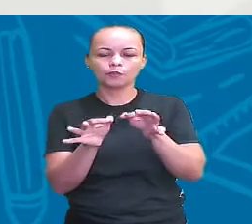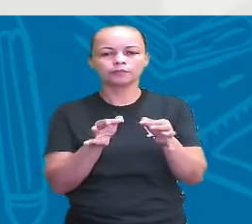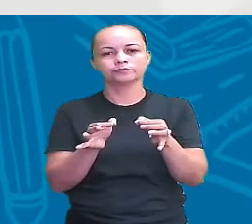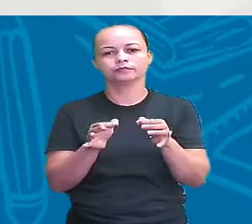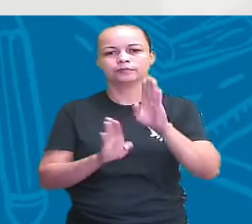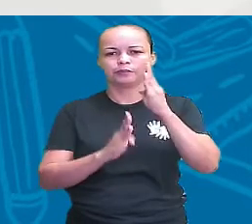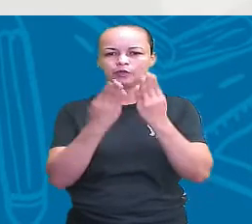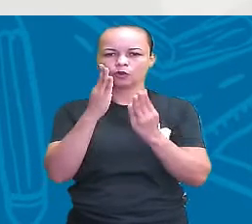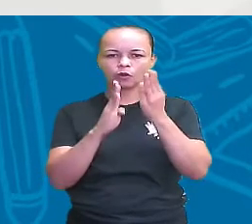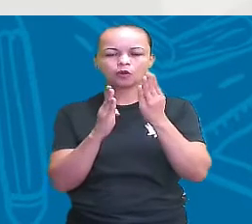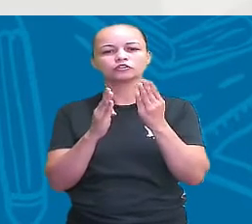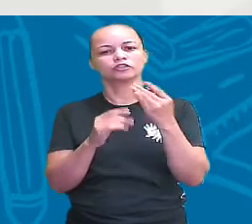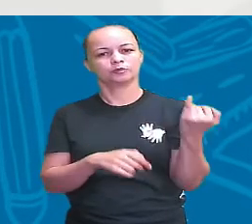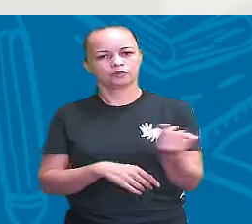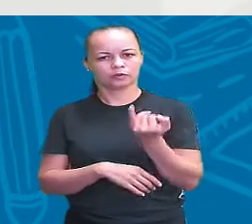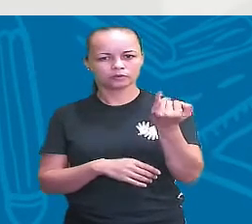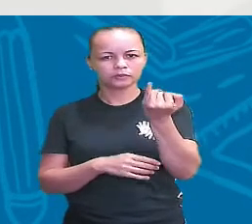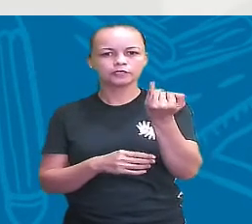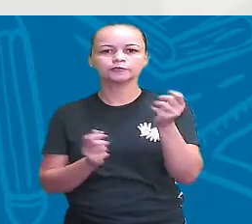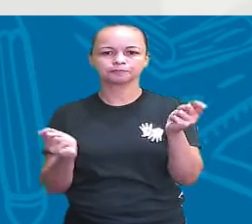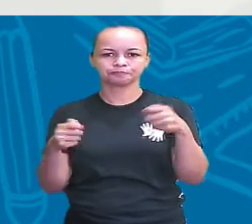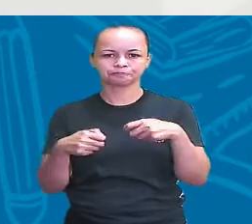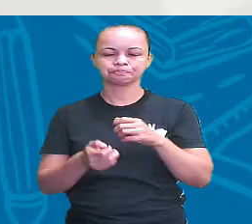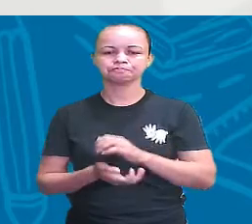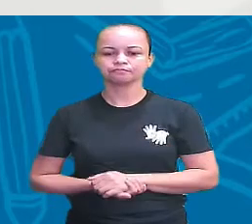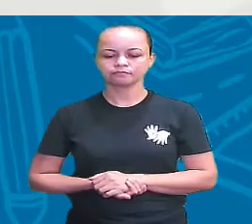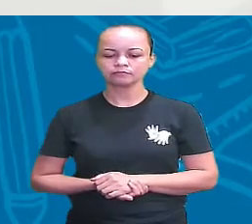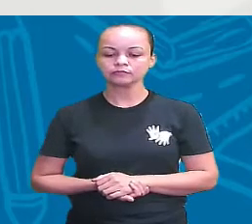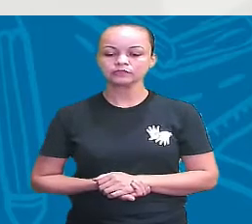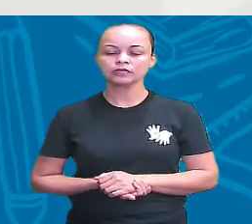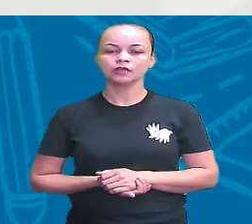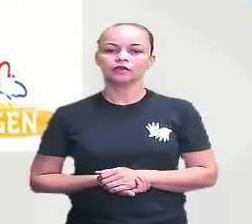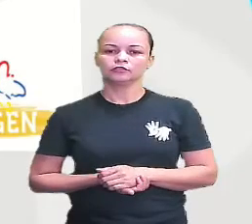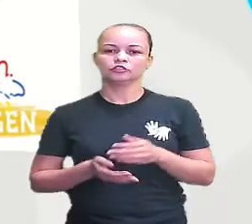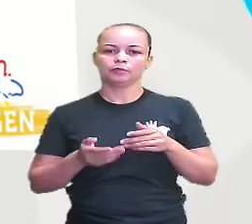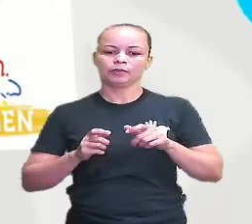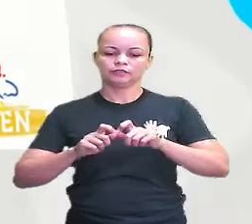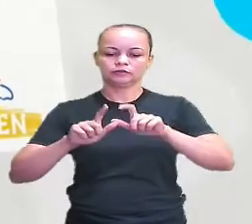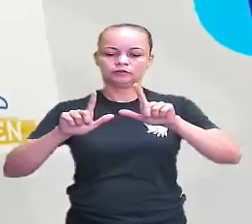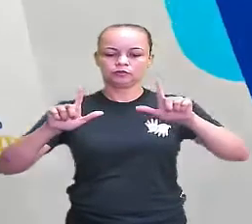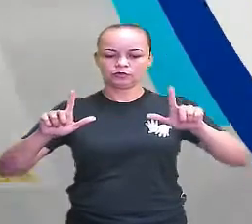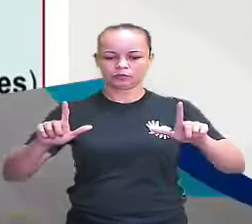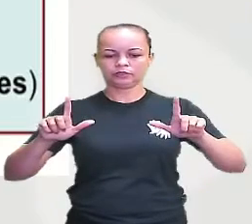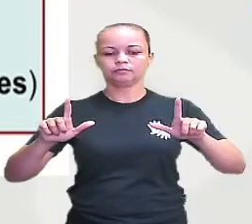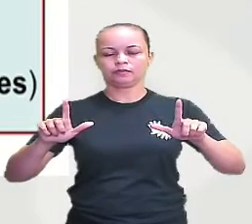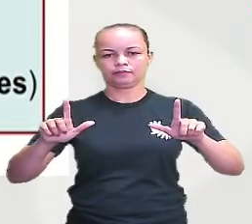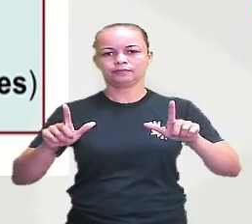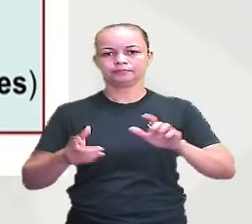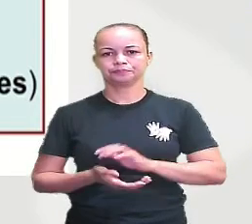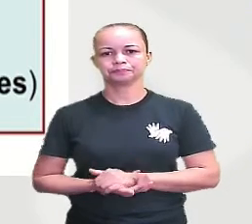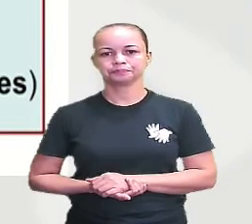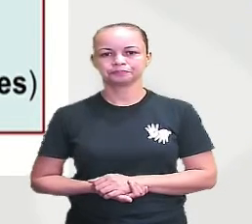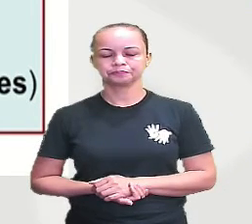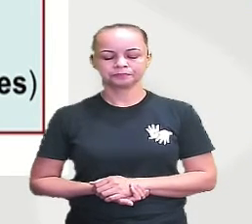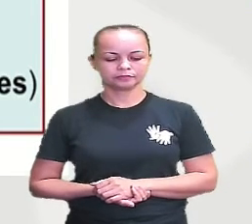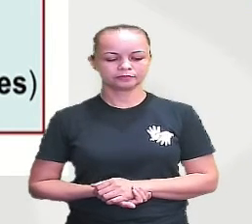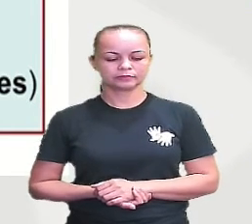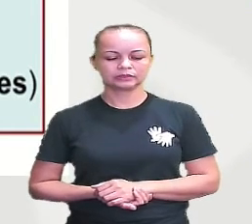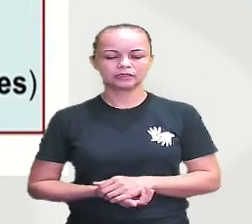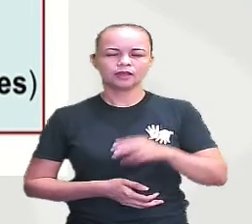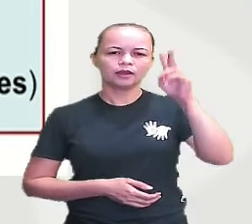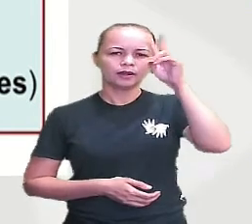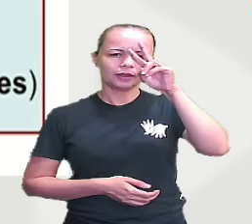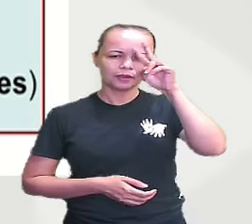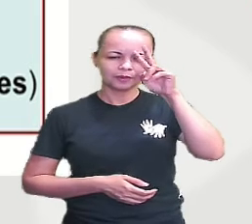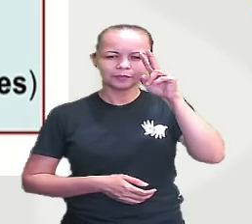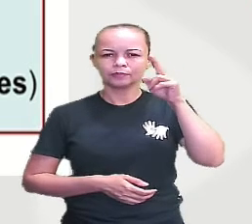eficiente e eficaz. E aí, já vou pedir para a produção abrir a próxima imagem. Isso, perfeito. Lembra que a gente